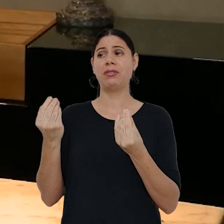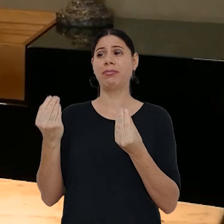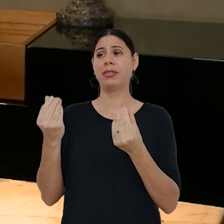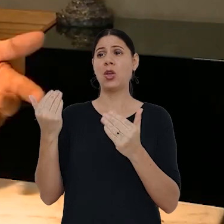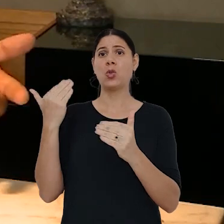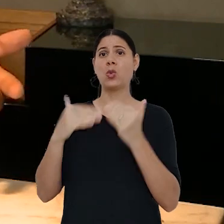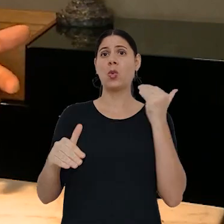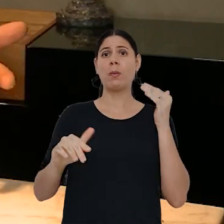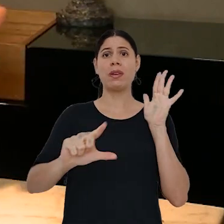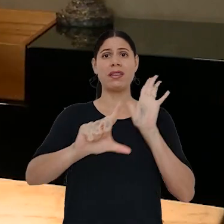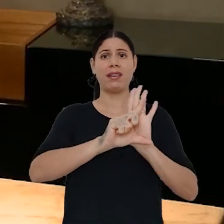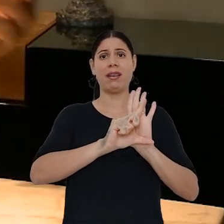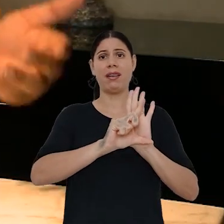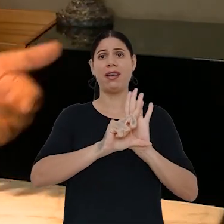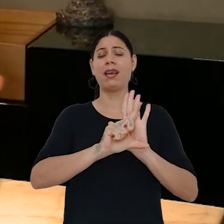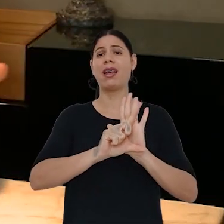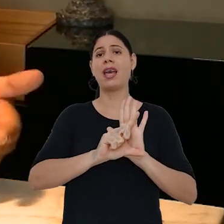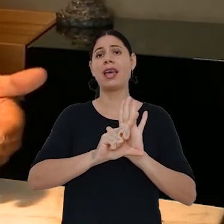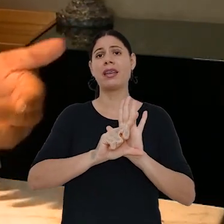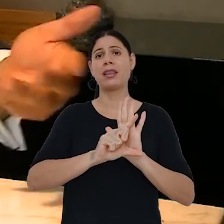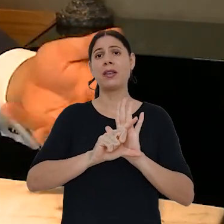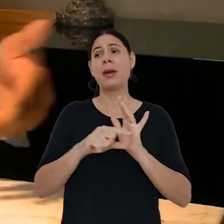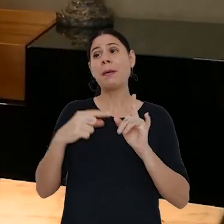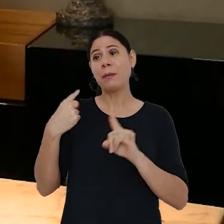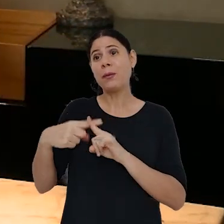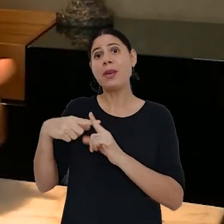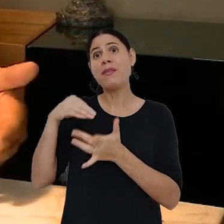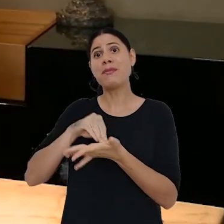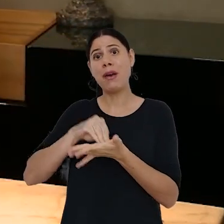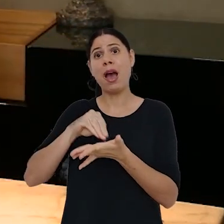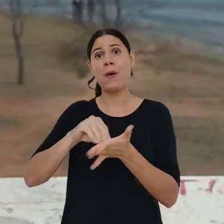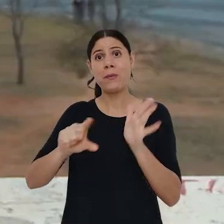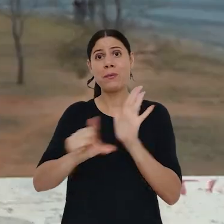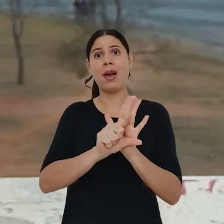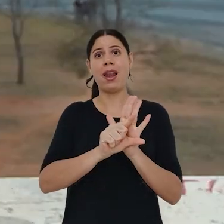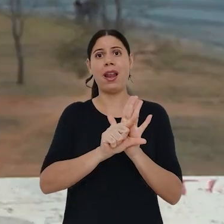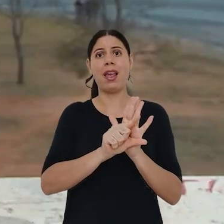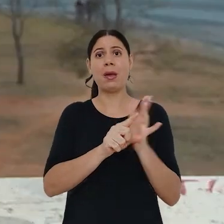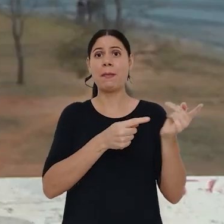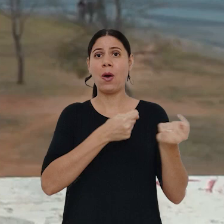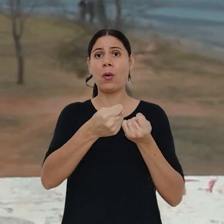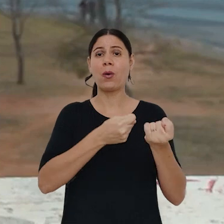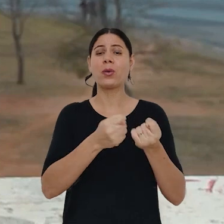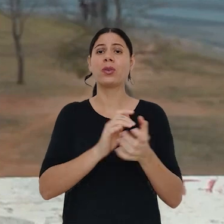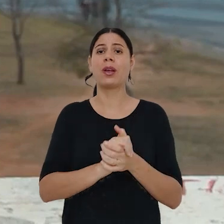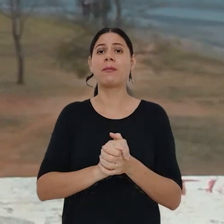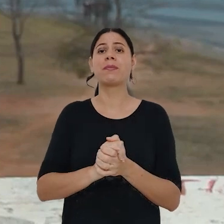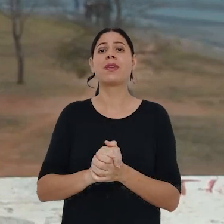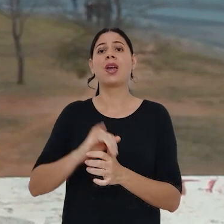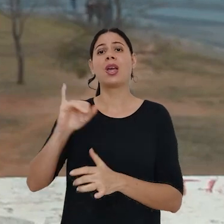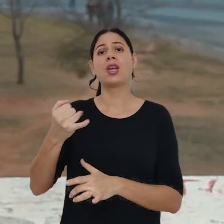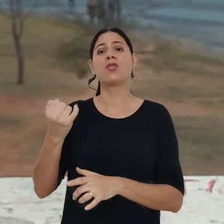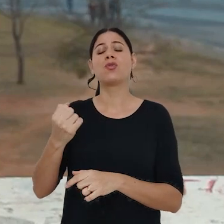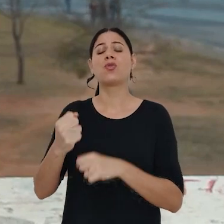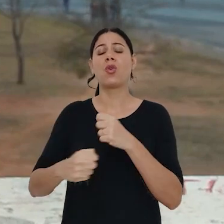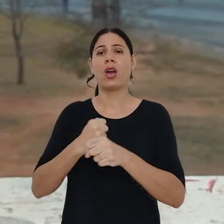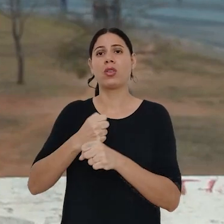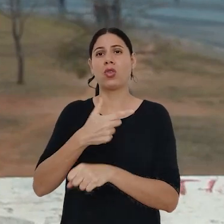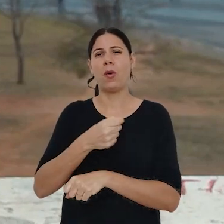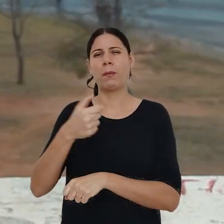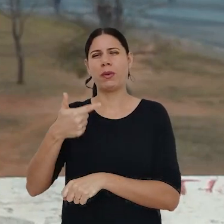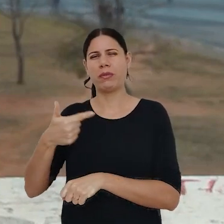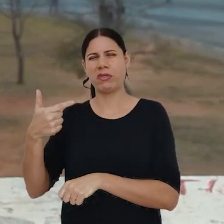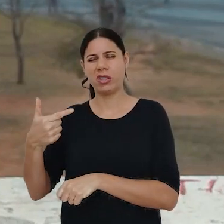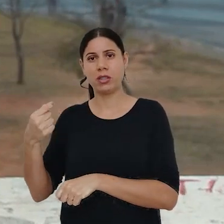previstas na lei, até pela própria ausência de lei para regulamentar. Em junho de 2023, a quinta turma do Tribunal Regional